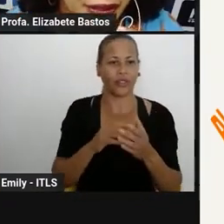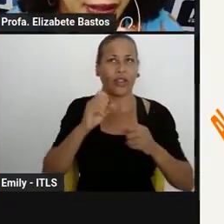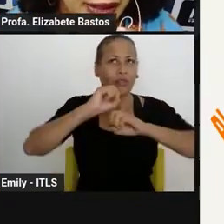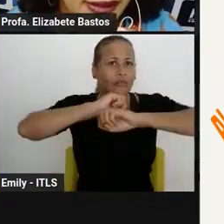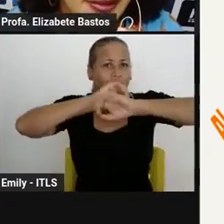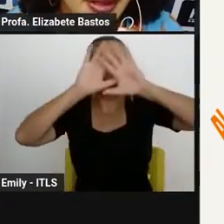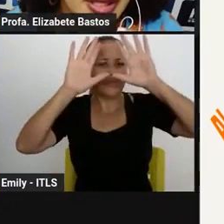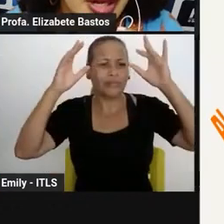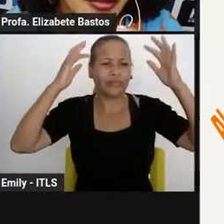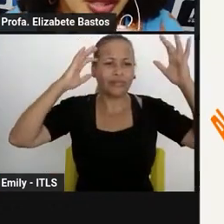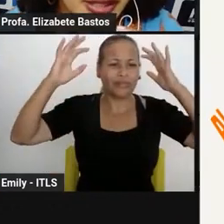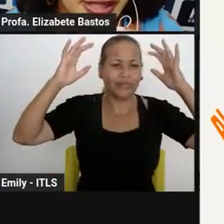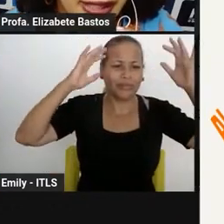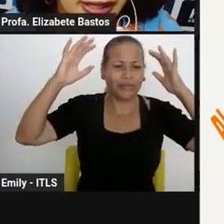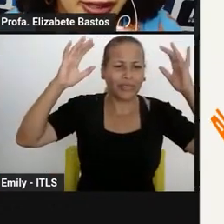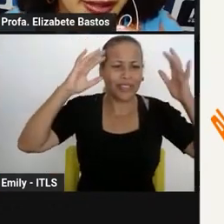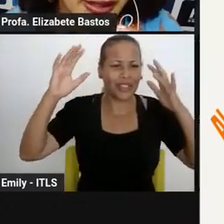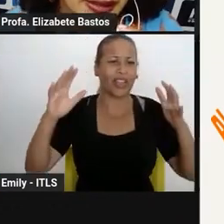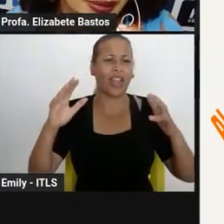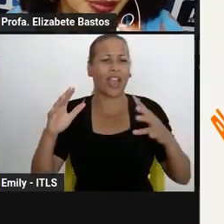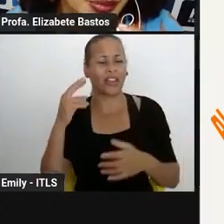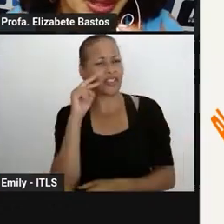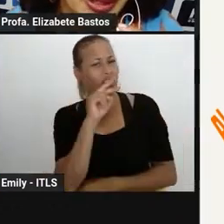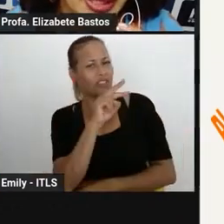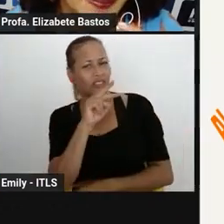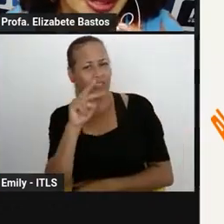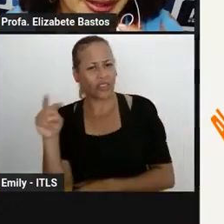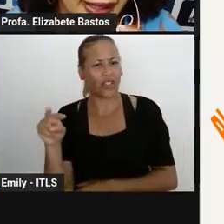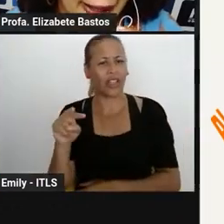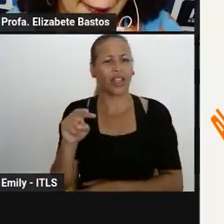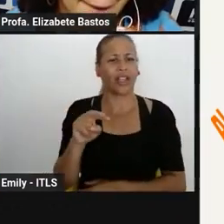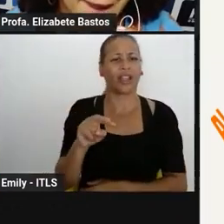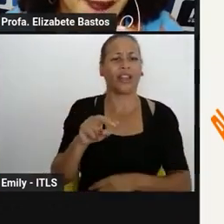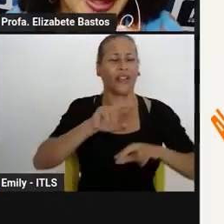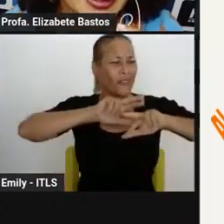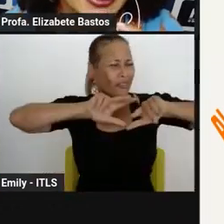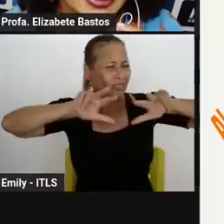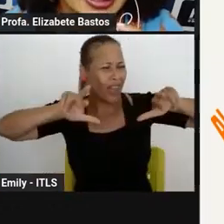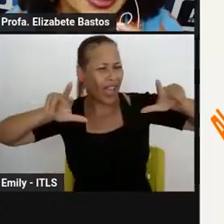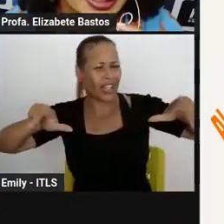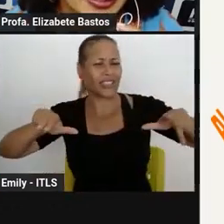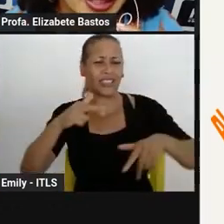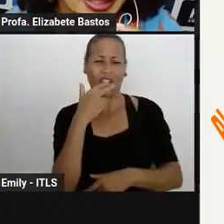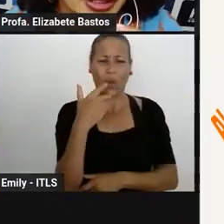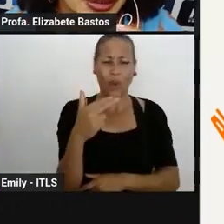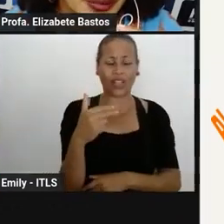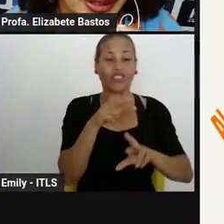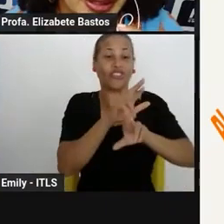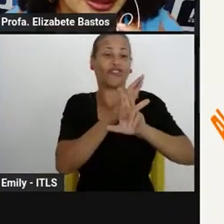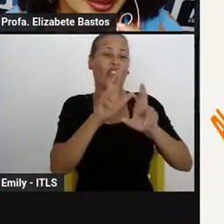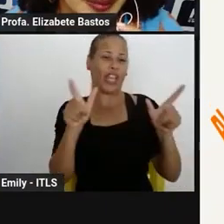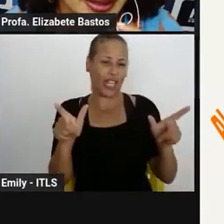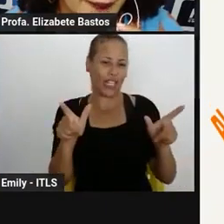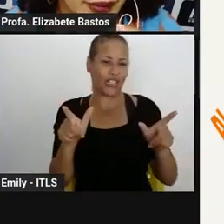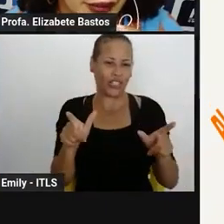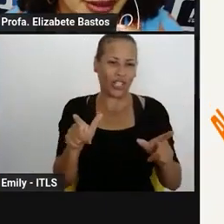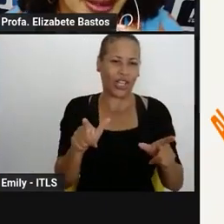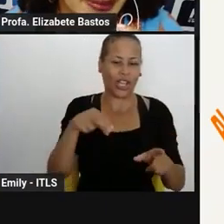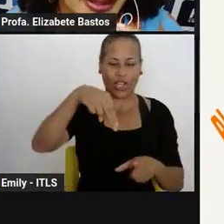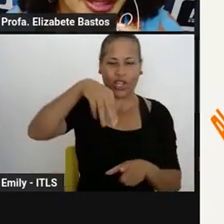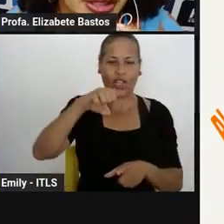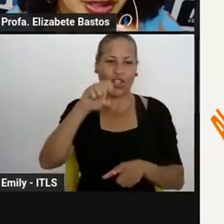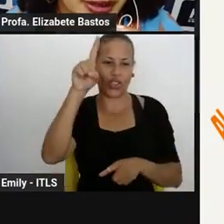Contos Africanos, Vozes Degras na Literatura, Ler e Brincar, Navegando na Arca de Noé, Turma da